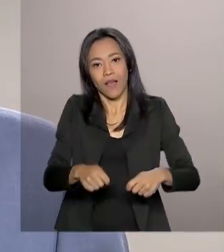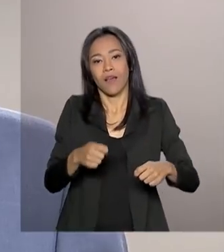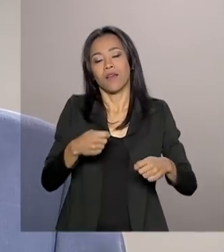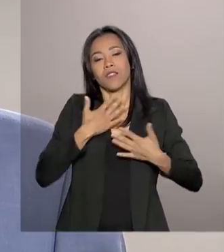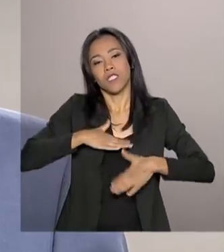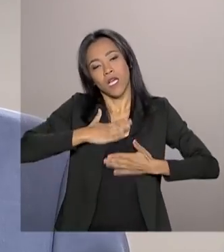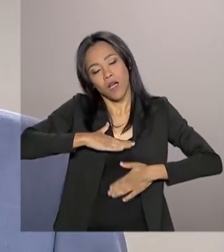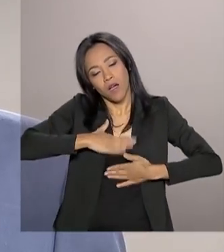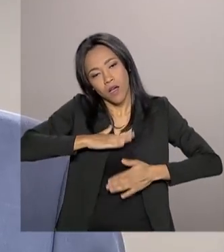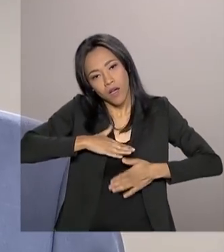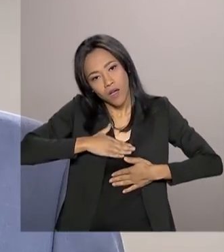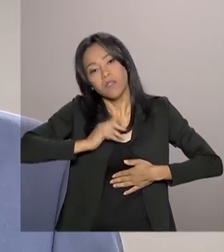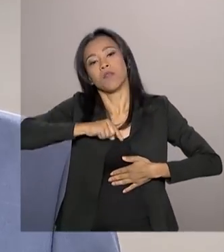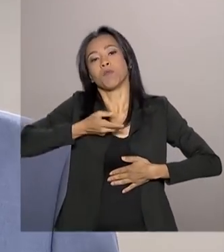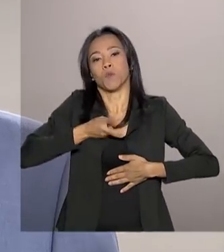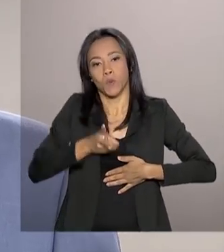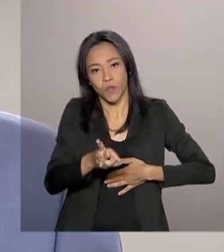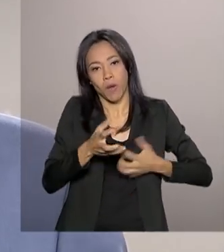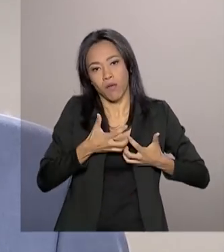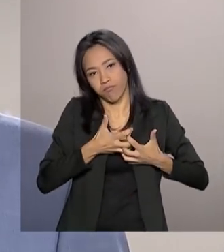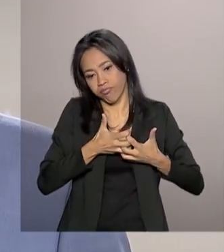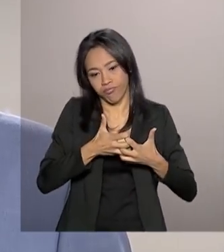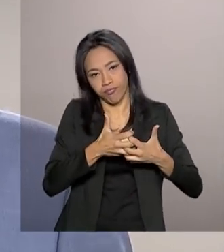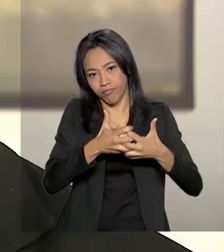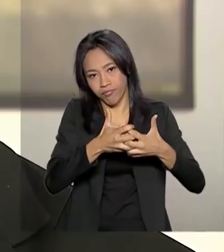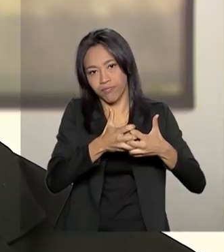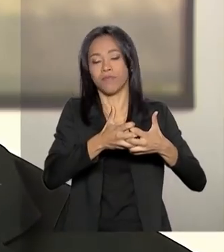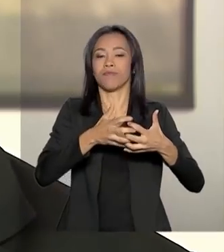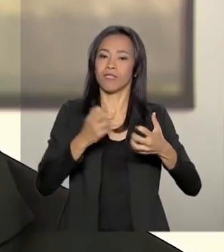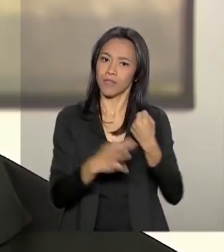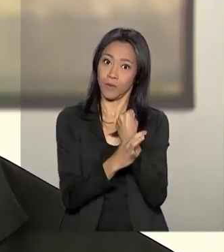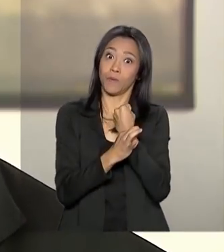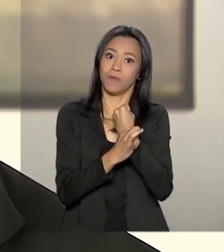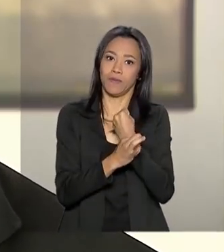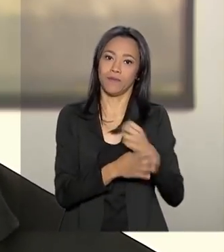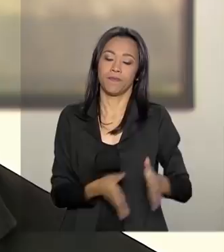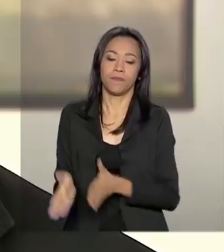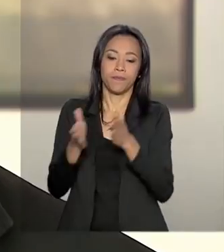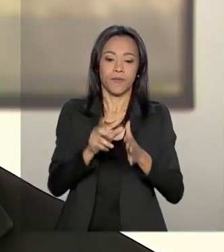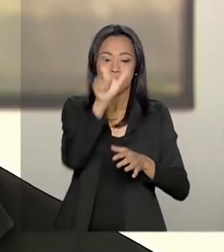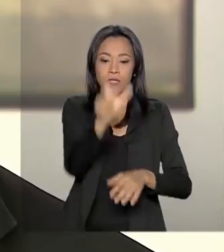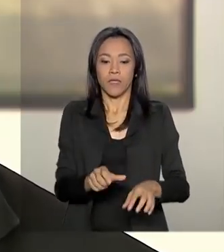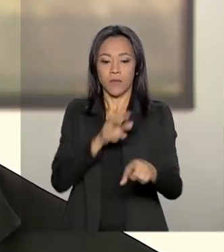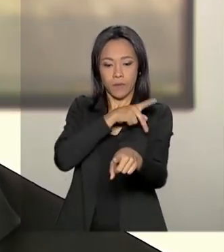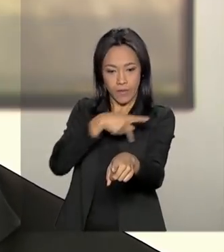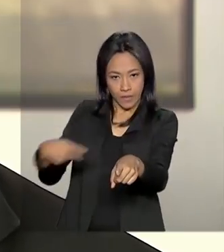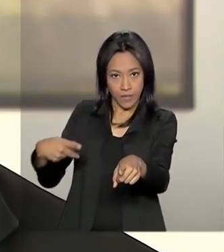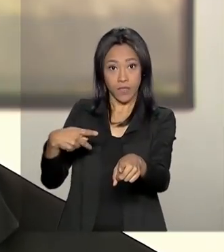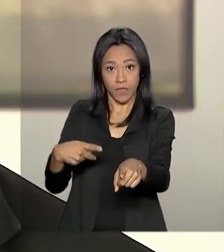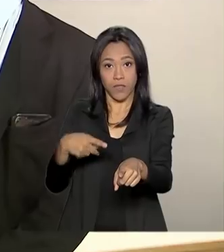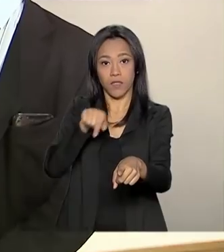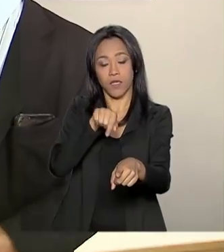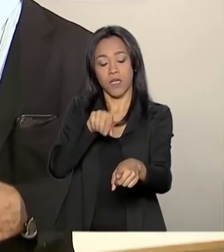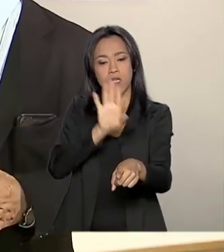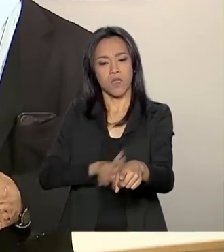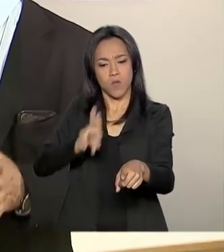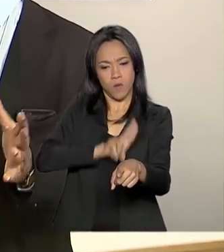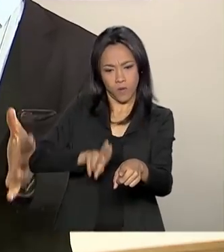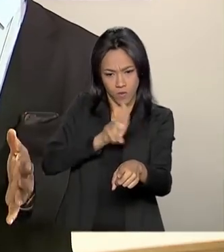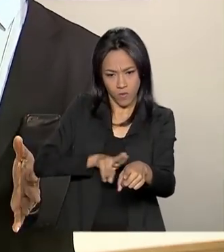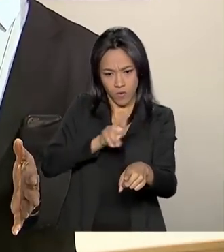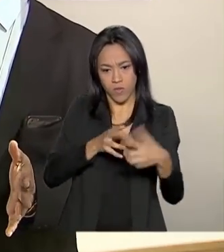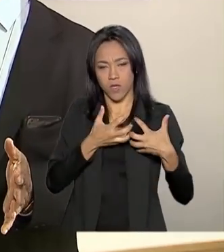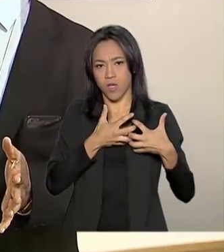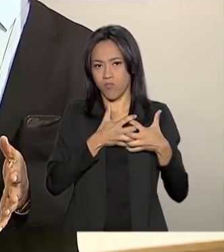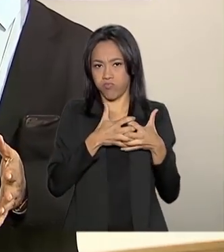paradas, descanso e continuarem com a viagem segura. Para o presidente da Associação Nacional dos Usuários do Transporte de